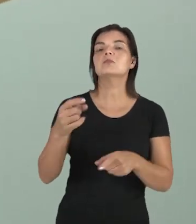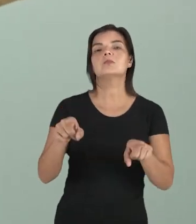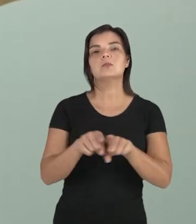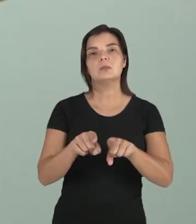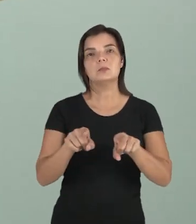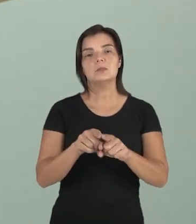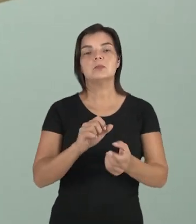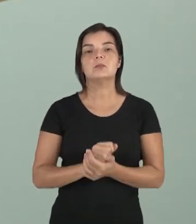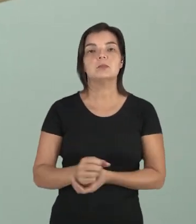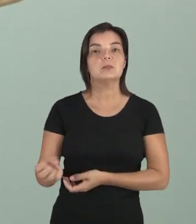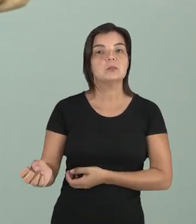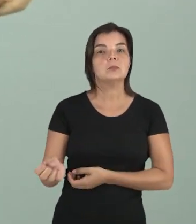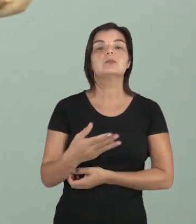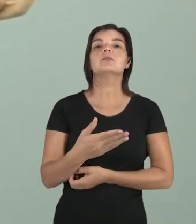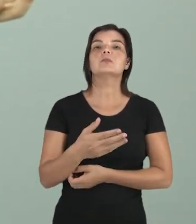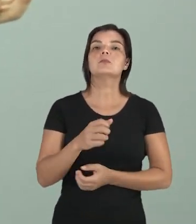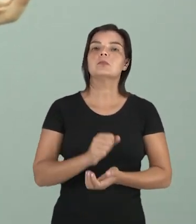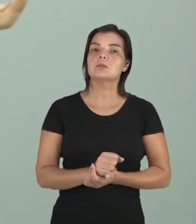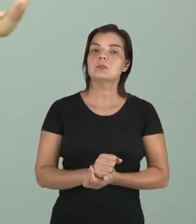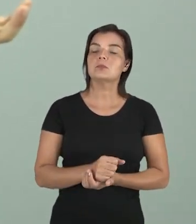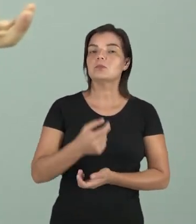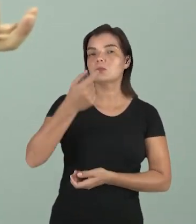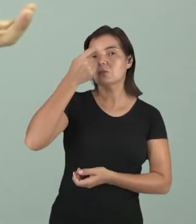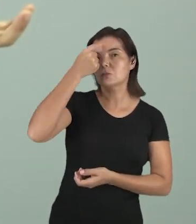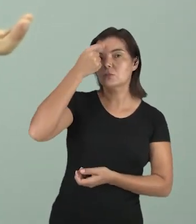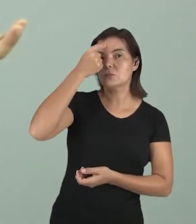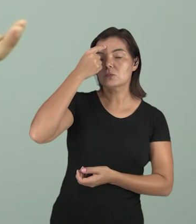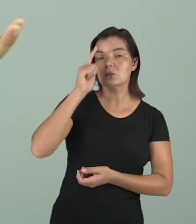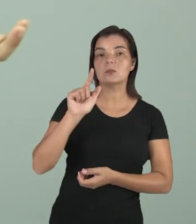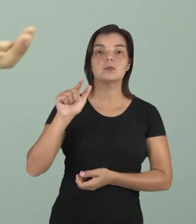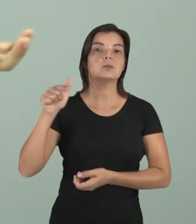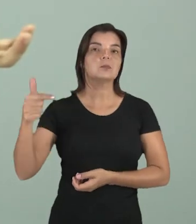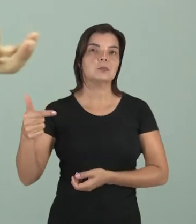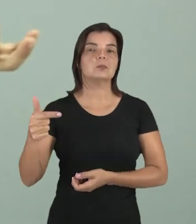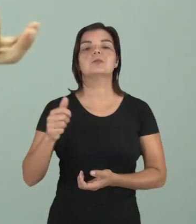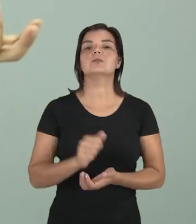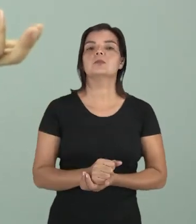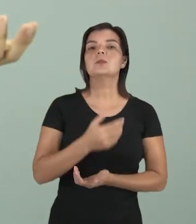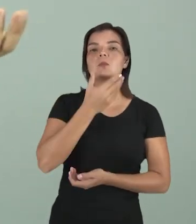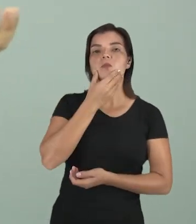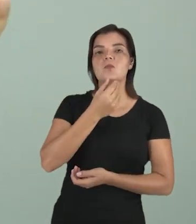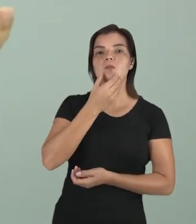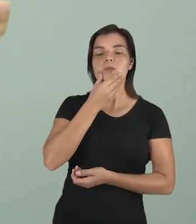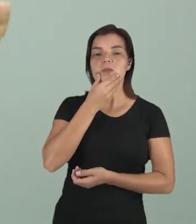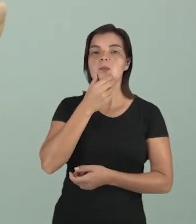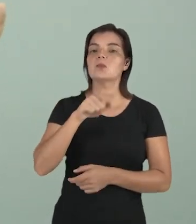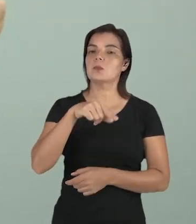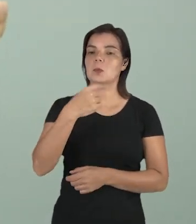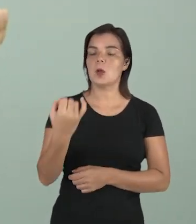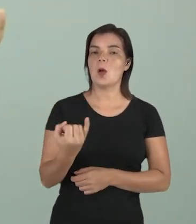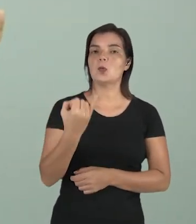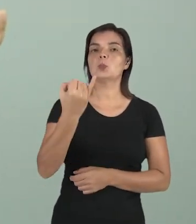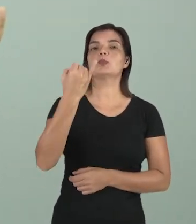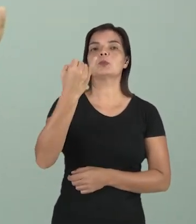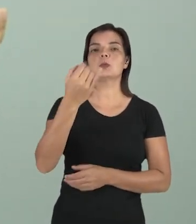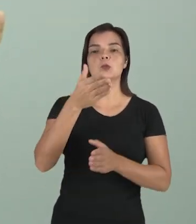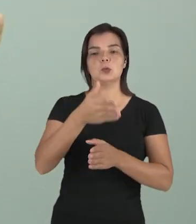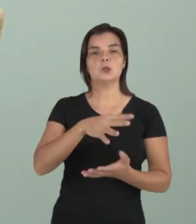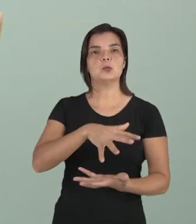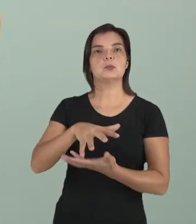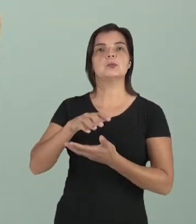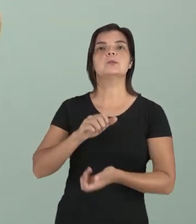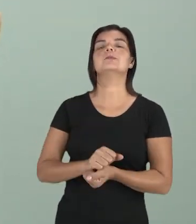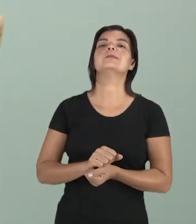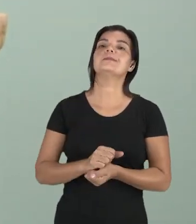então a modernidade, ela vem com esse pensamento antropocêntrico, é o homem, é o ser humano no centro do